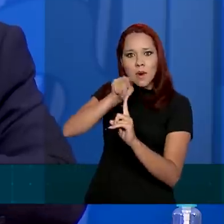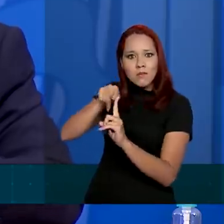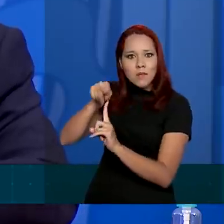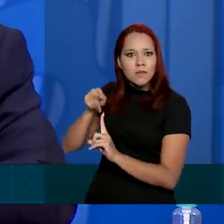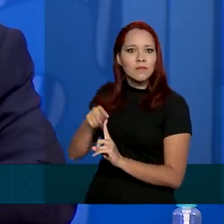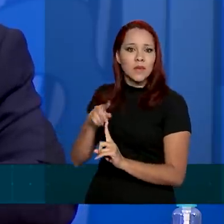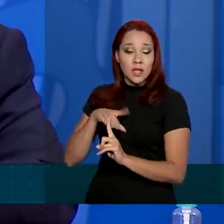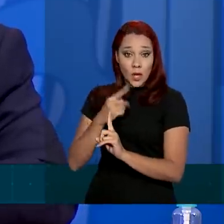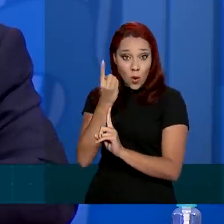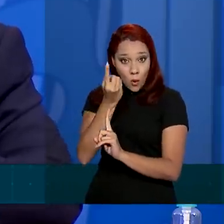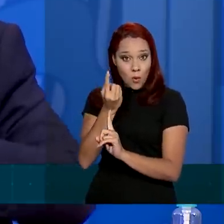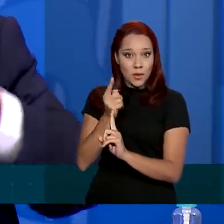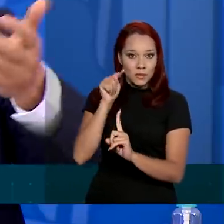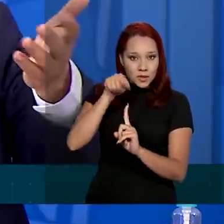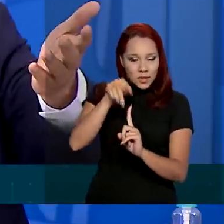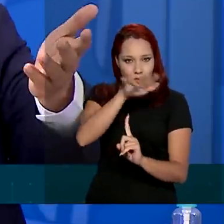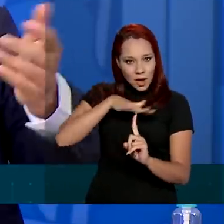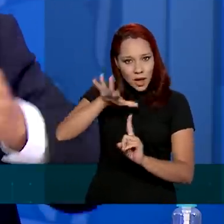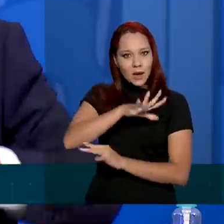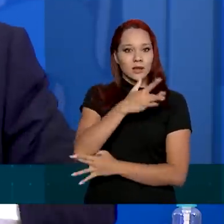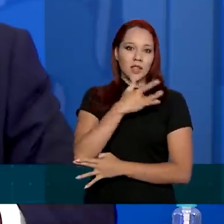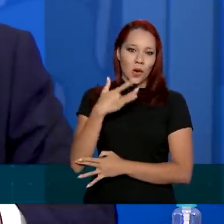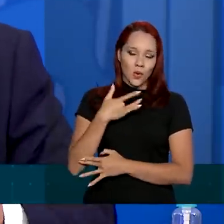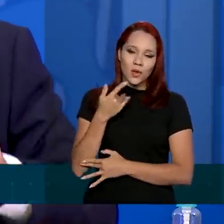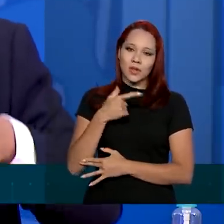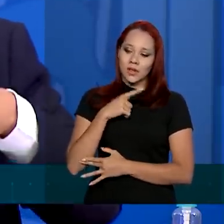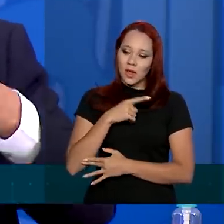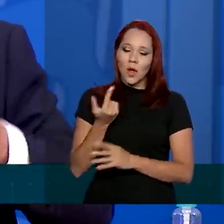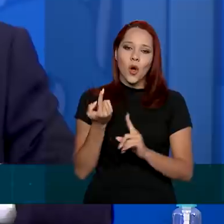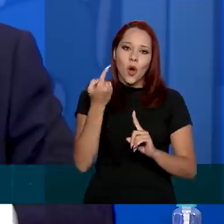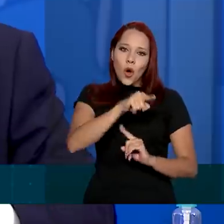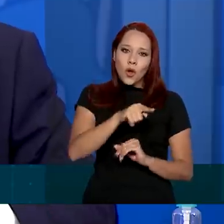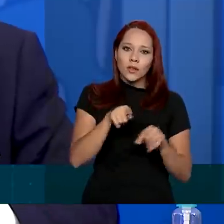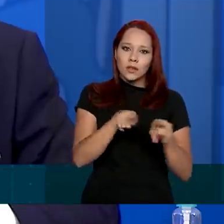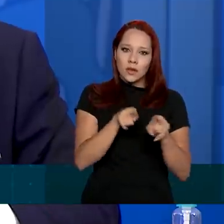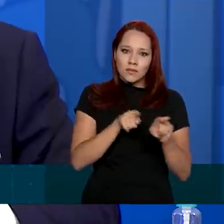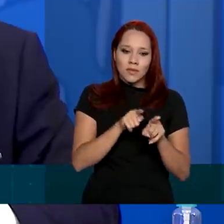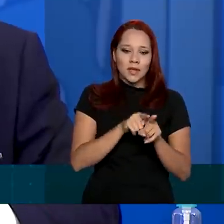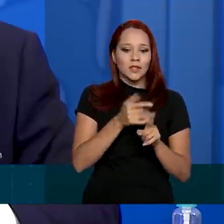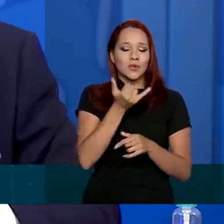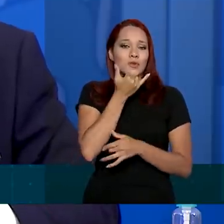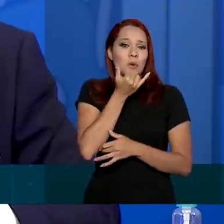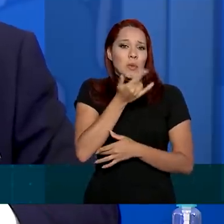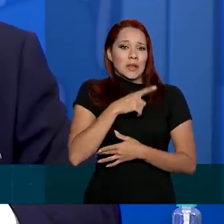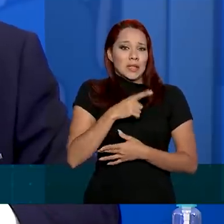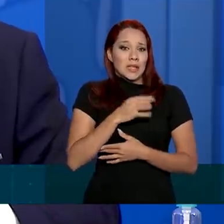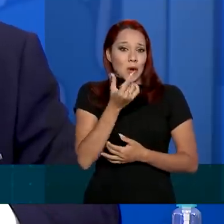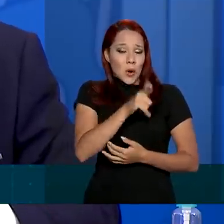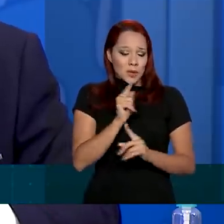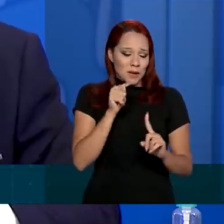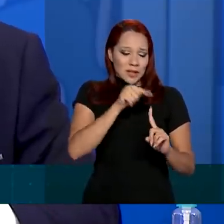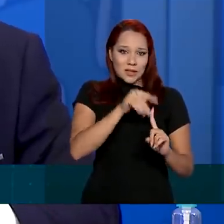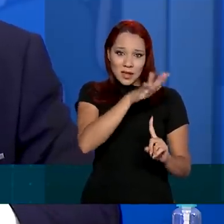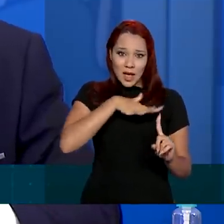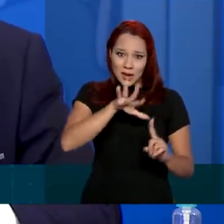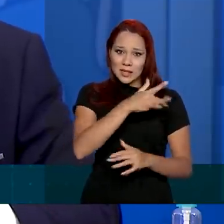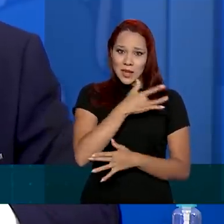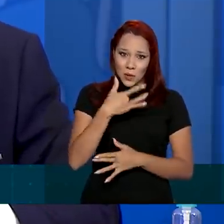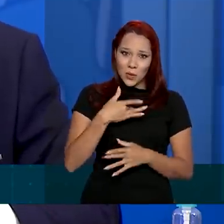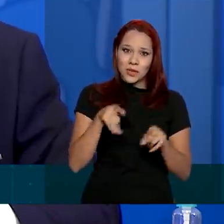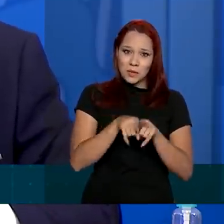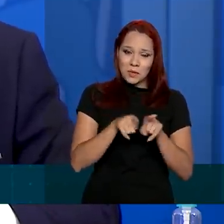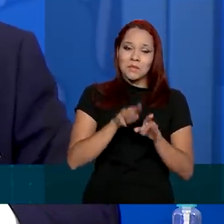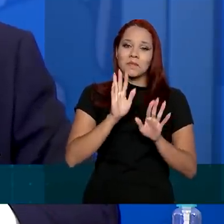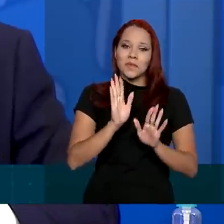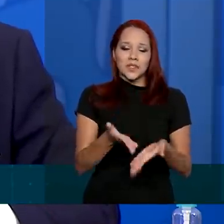uma dessas aplicações na saúde, nós temos uma outra aplicação, desculpa de sair um pouquinho do tema, mas tem uma outra aplicação na saúde também, já